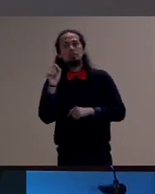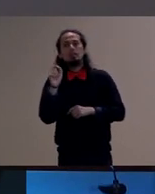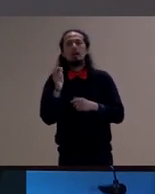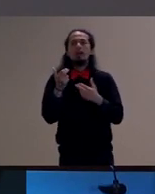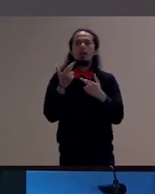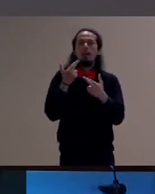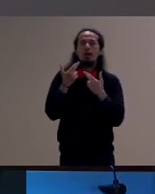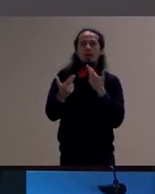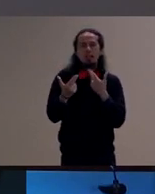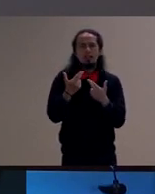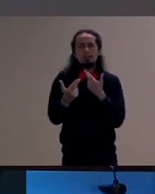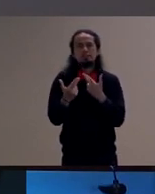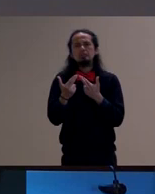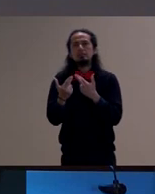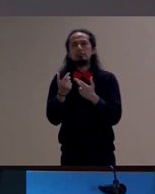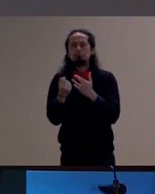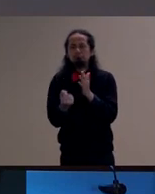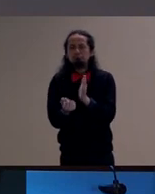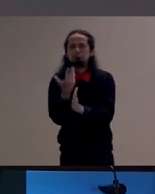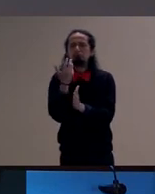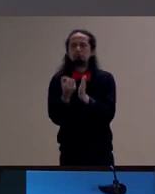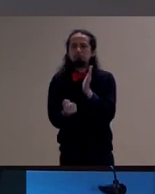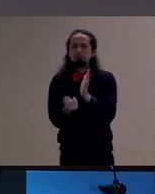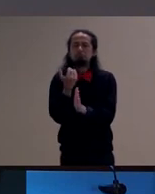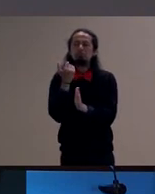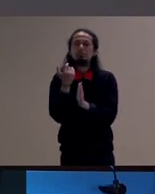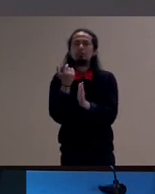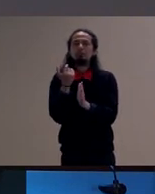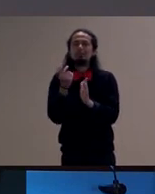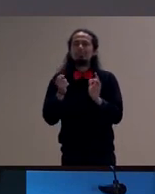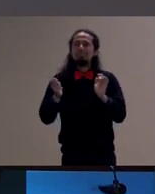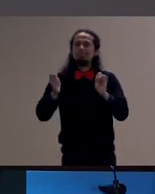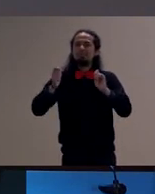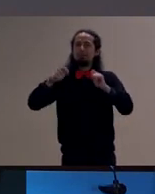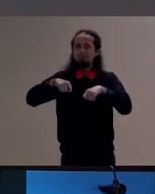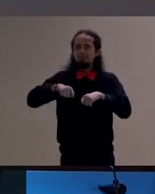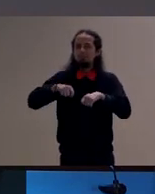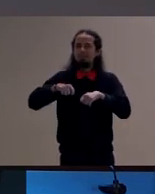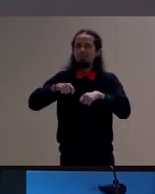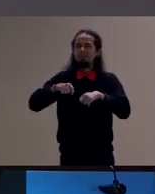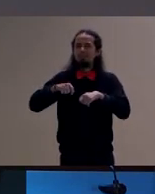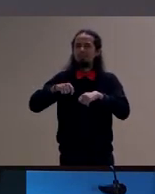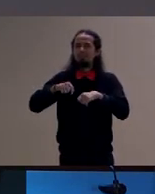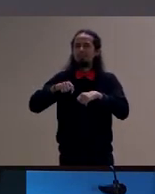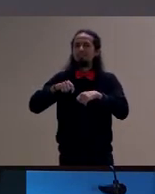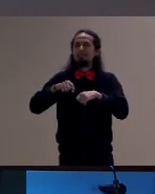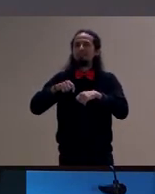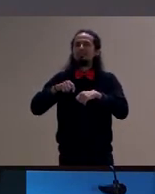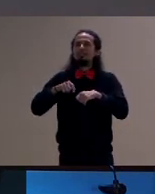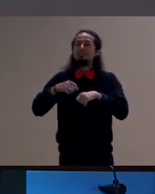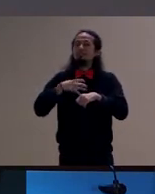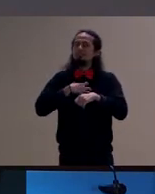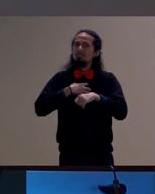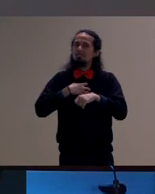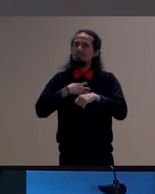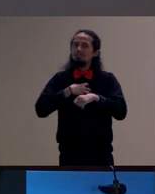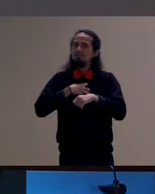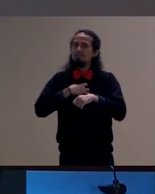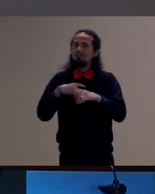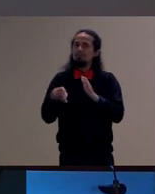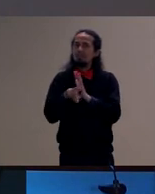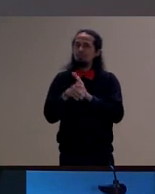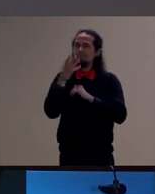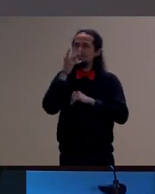dessa capacidade desse modo particular que as crianças tendem a se relacionar com